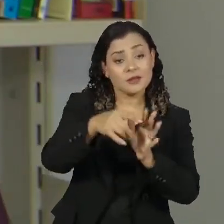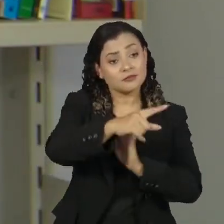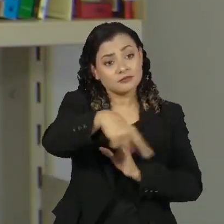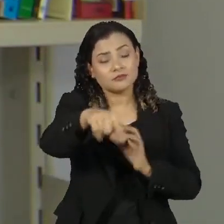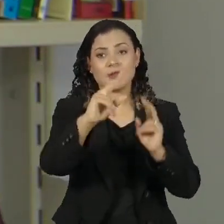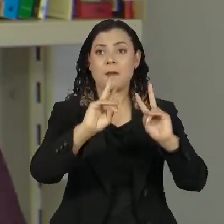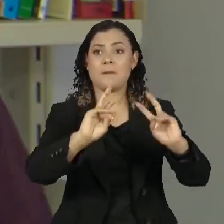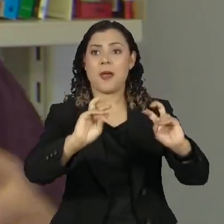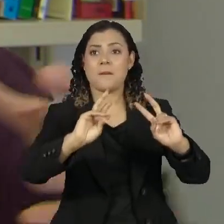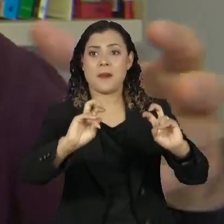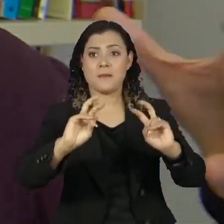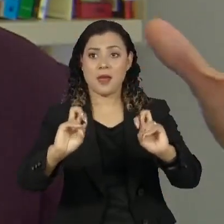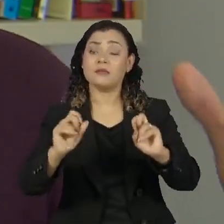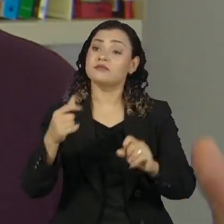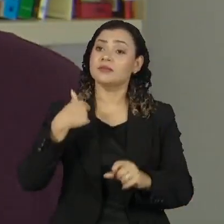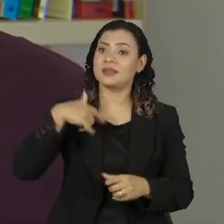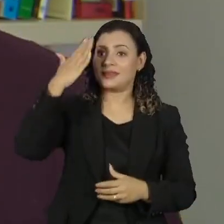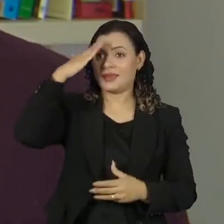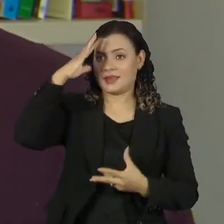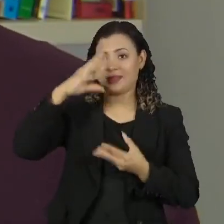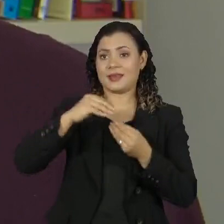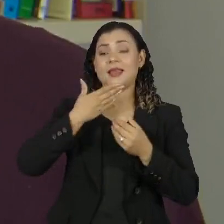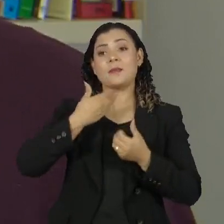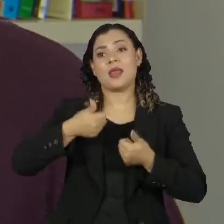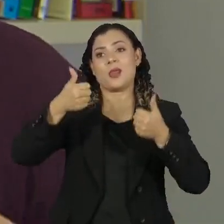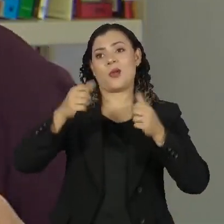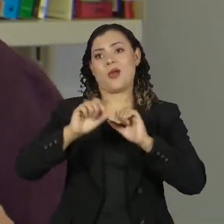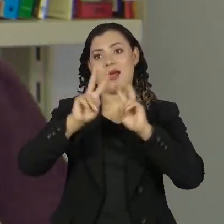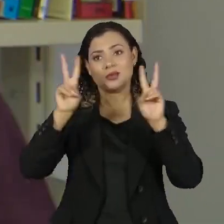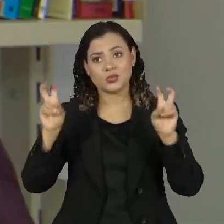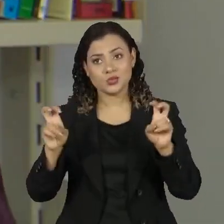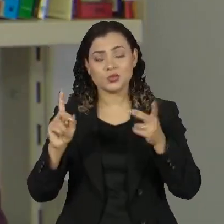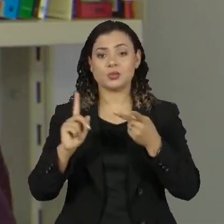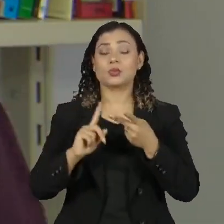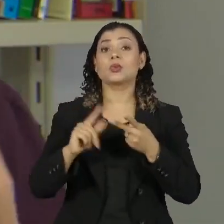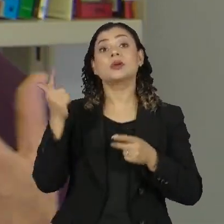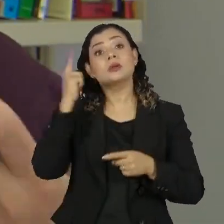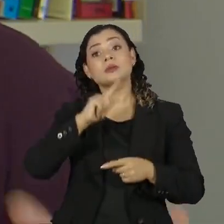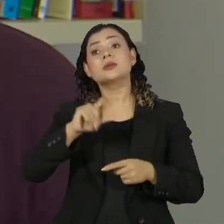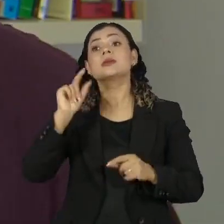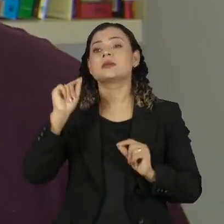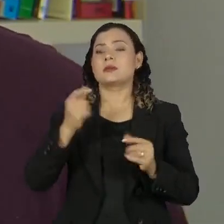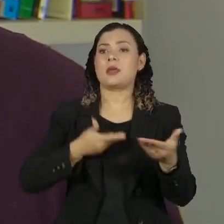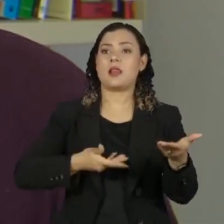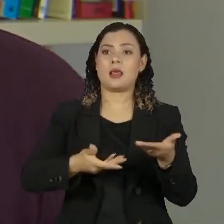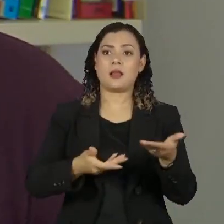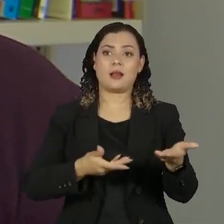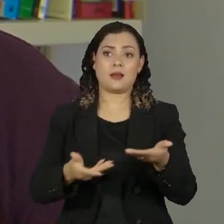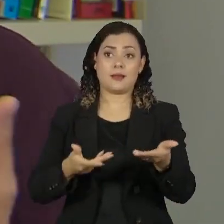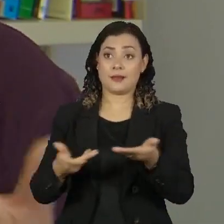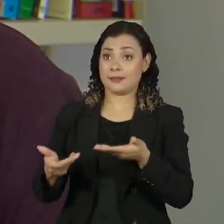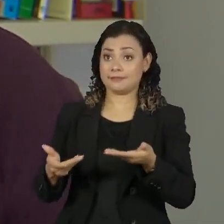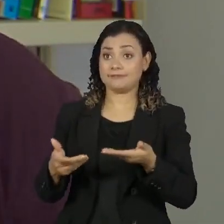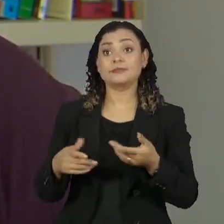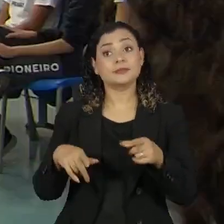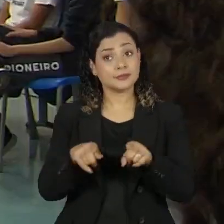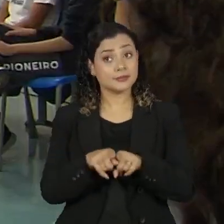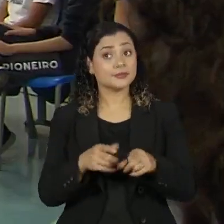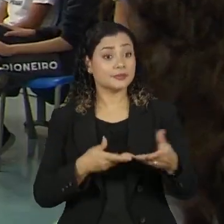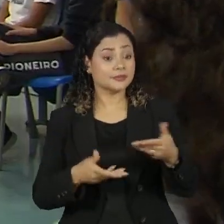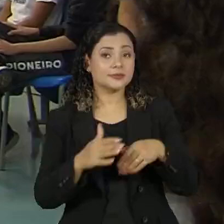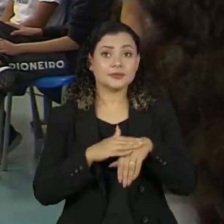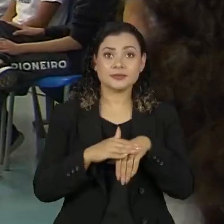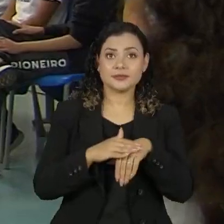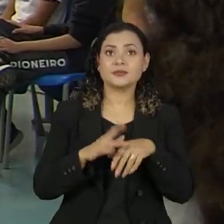também ter uma noção maior do assunto e a gente tem condições de argumentar e, às vezes, contra-argumentar.